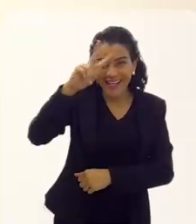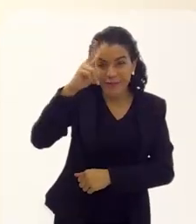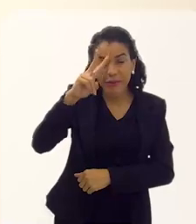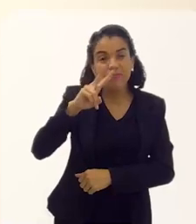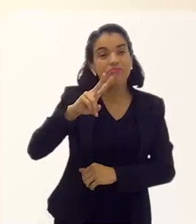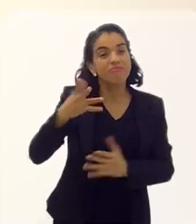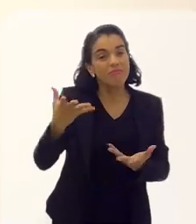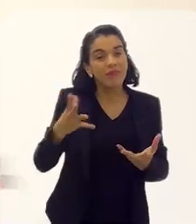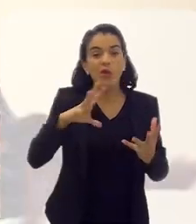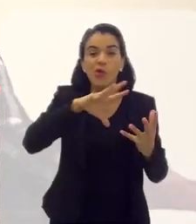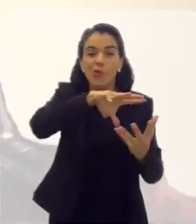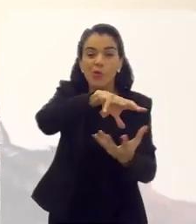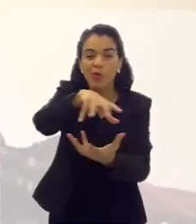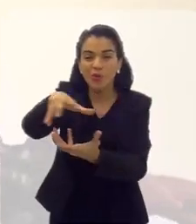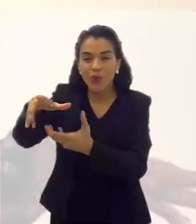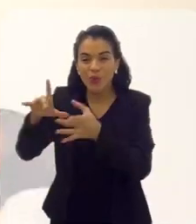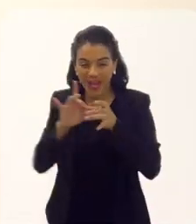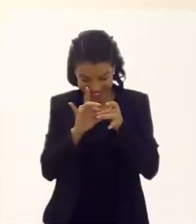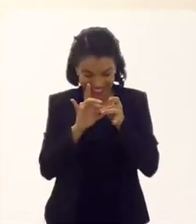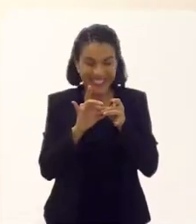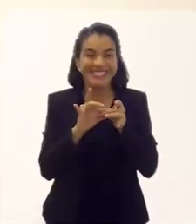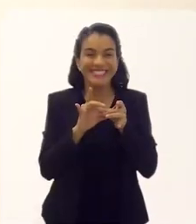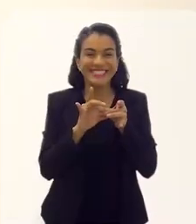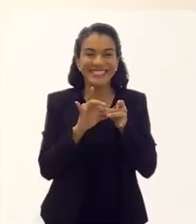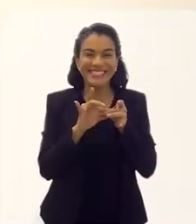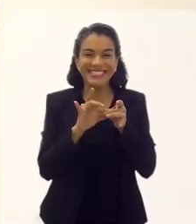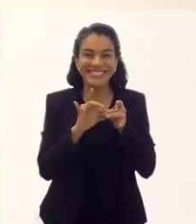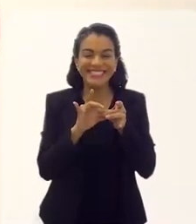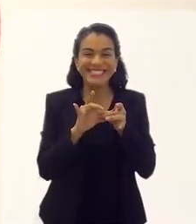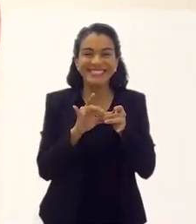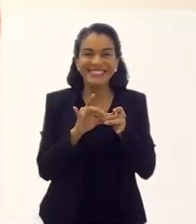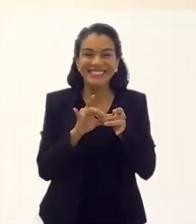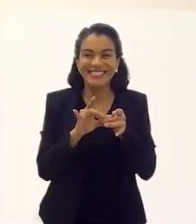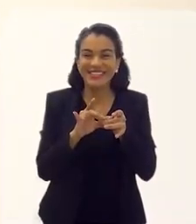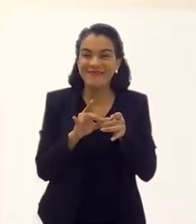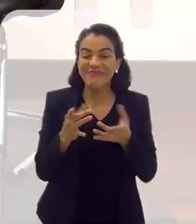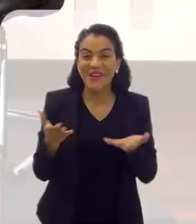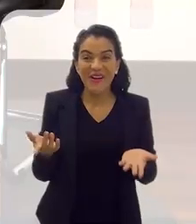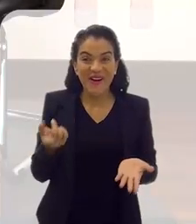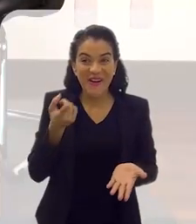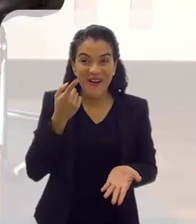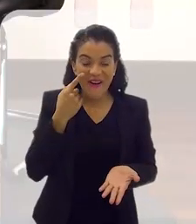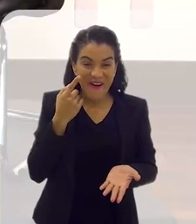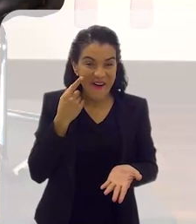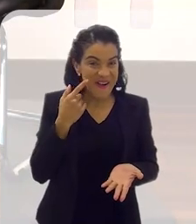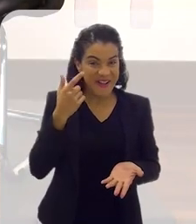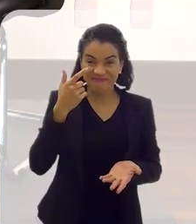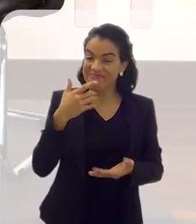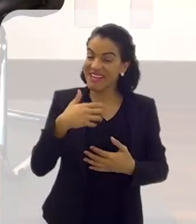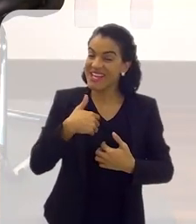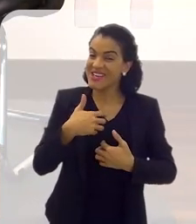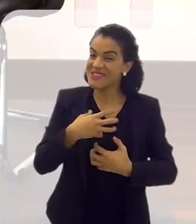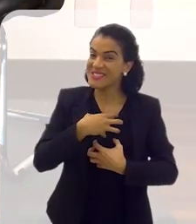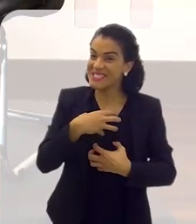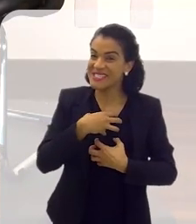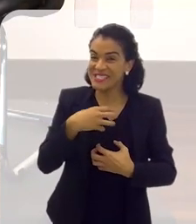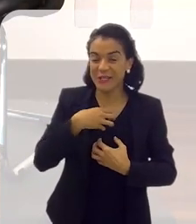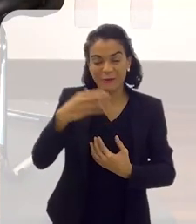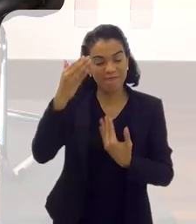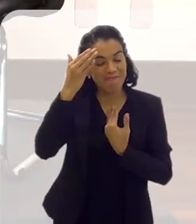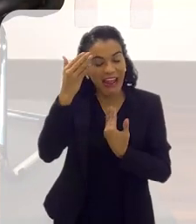então a gente tem uma história. E o mundo fez assim e a gente aproveitou e a gente se uniu. Olha, quem se sente muito